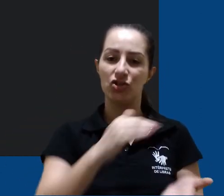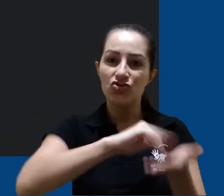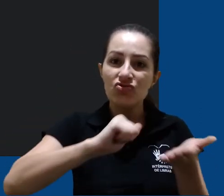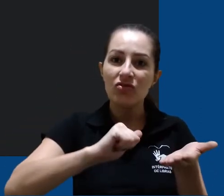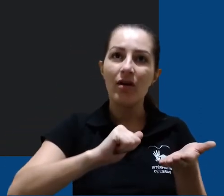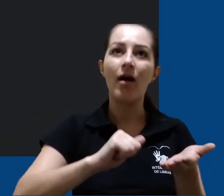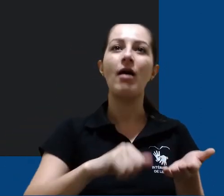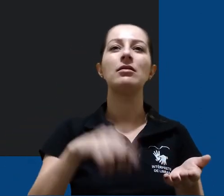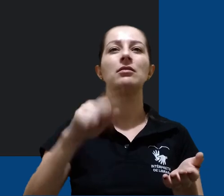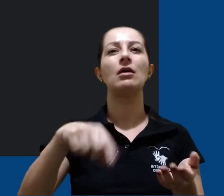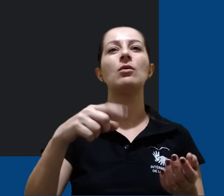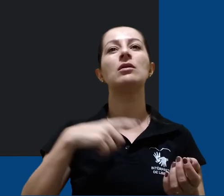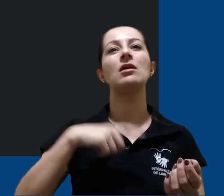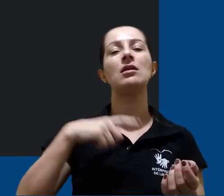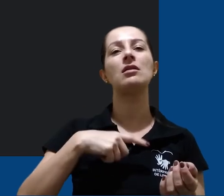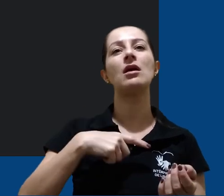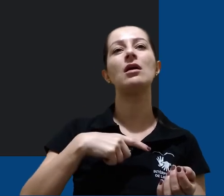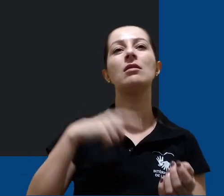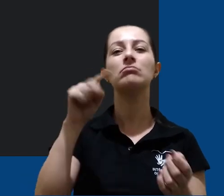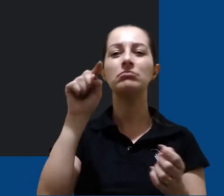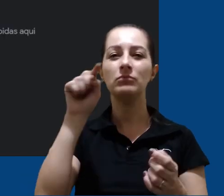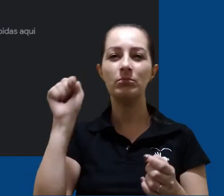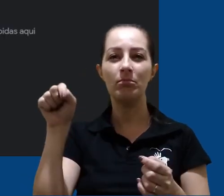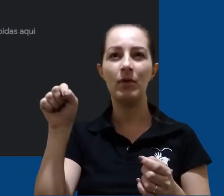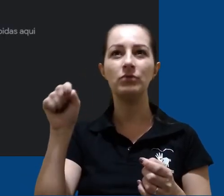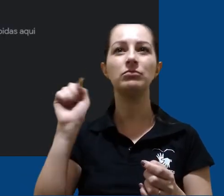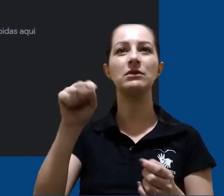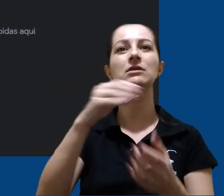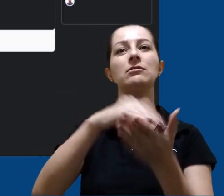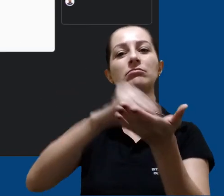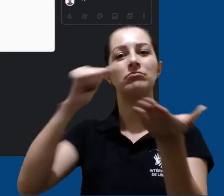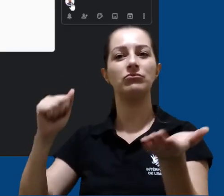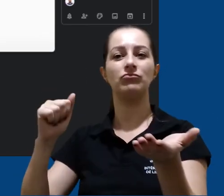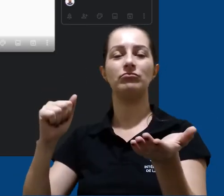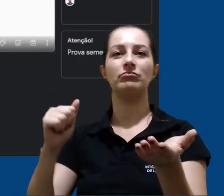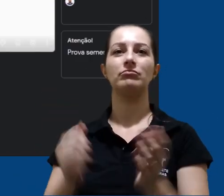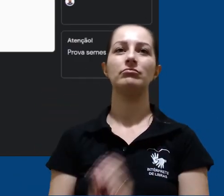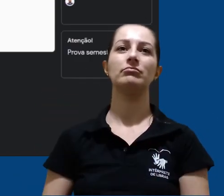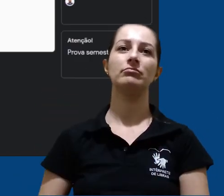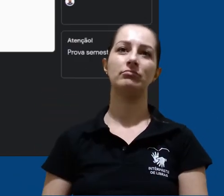clique no mesmo ícone na barra de ferramentas da nota que deseja retomar a página principal.